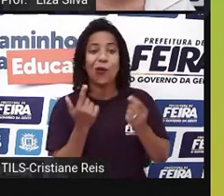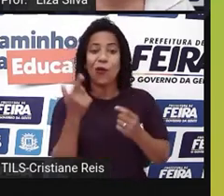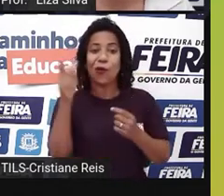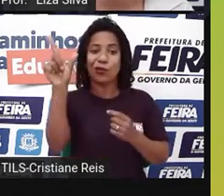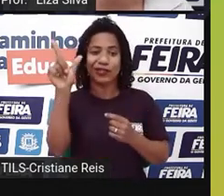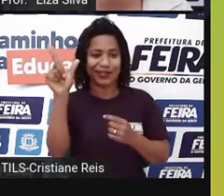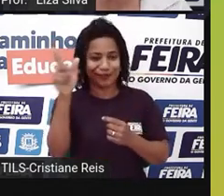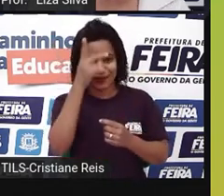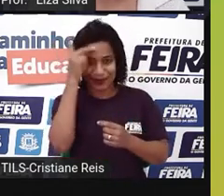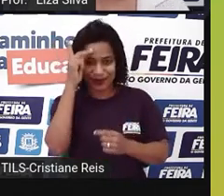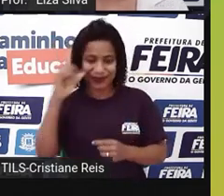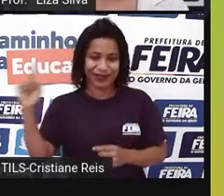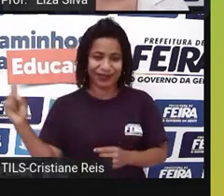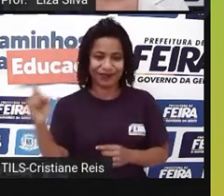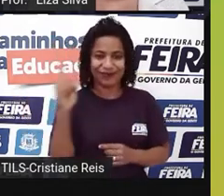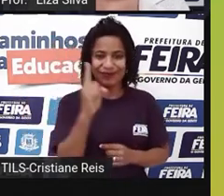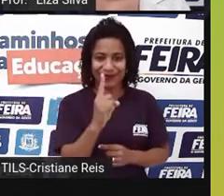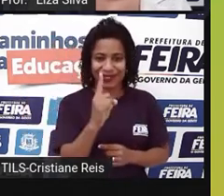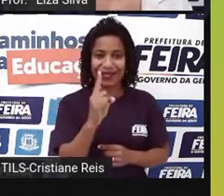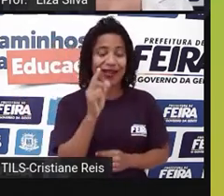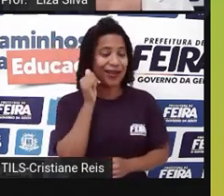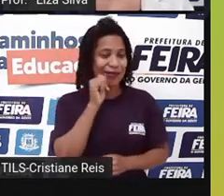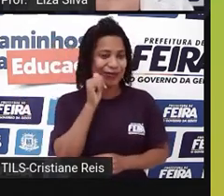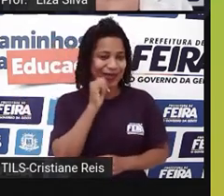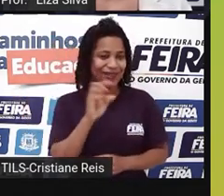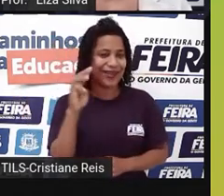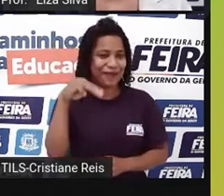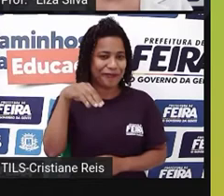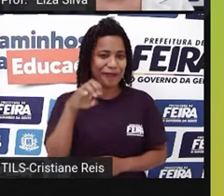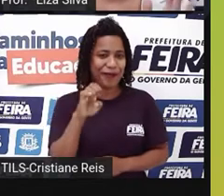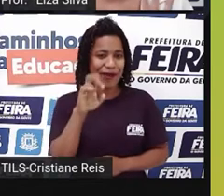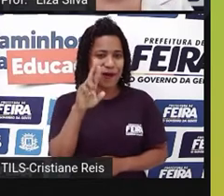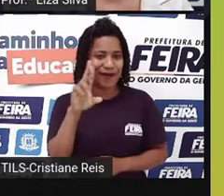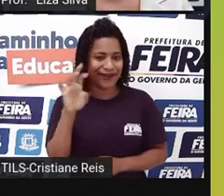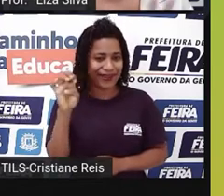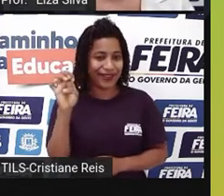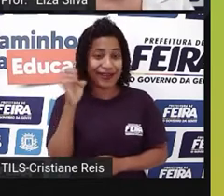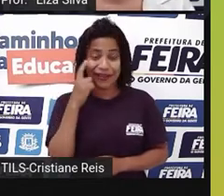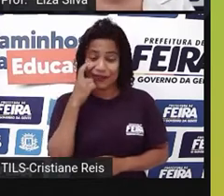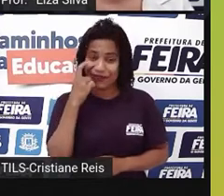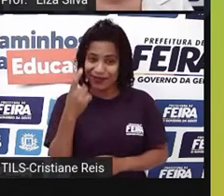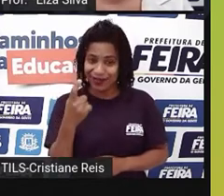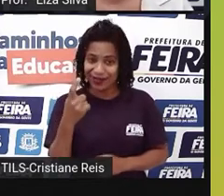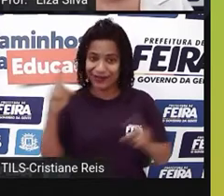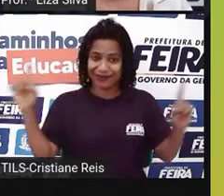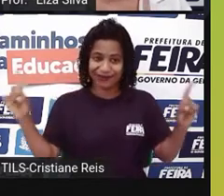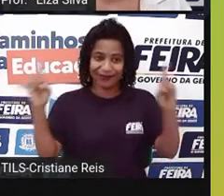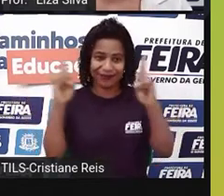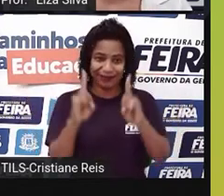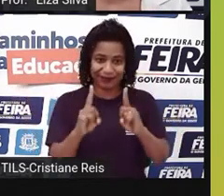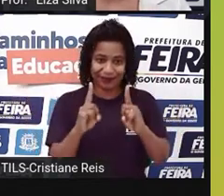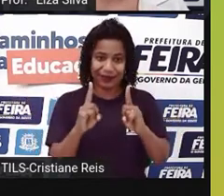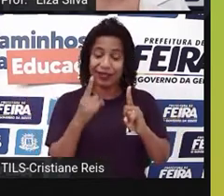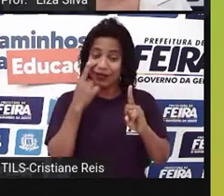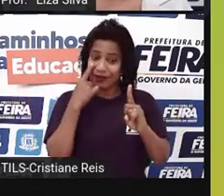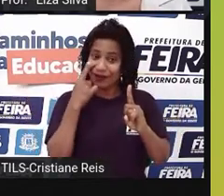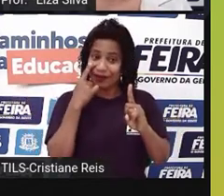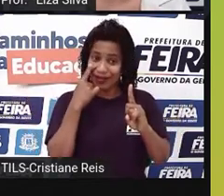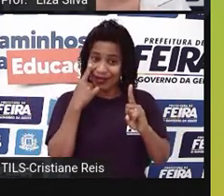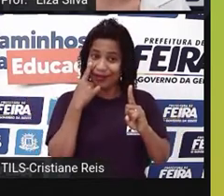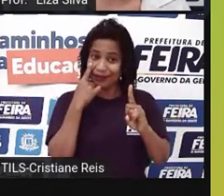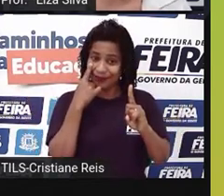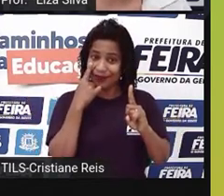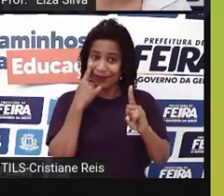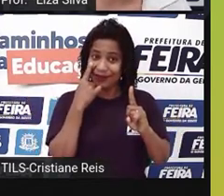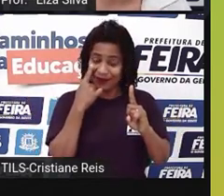outra pessoa. Com a Melri. Então, eu vou colocar essa entrevista para vocês duas vezes. Observem como vai ser a atividade